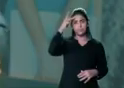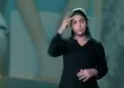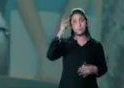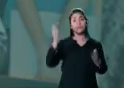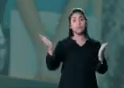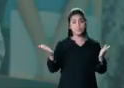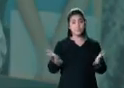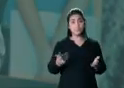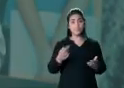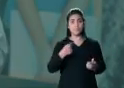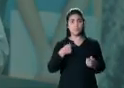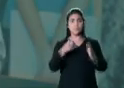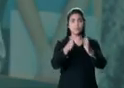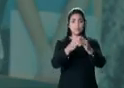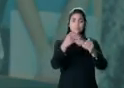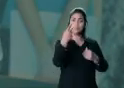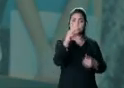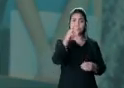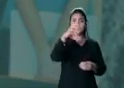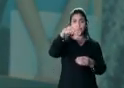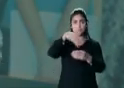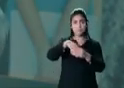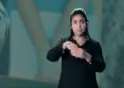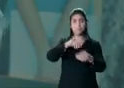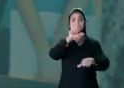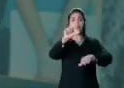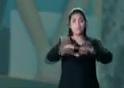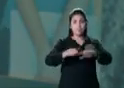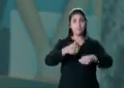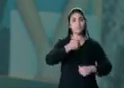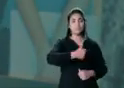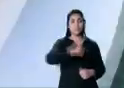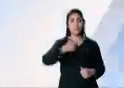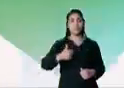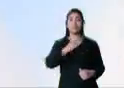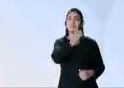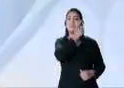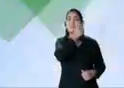Por isso, eu peço o seu voto. A mudança é 11.